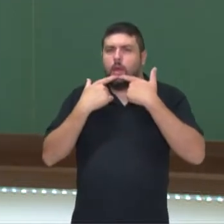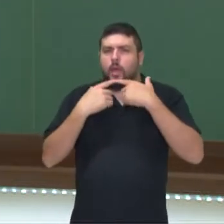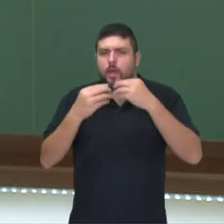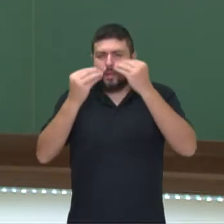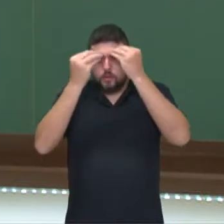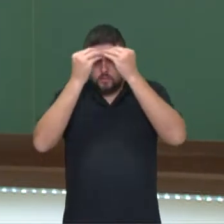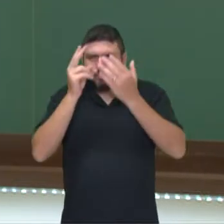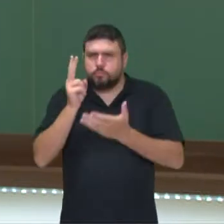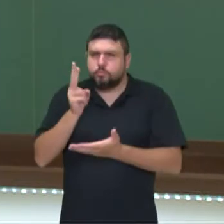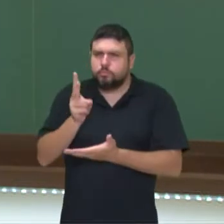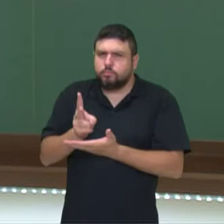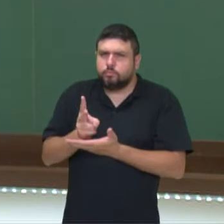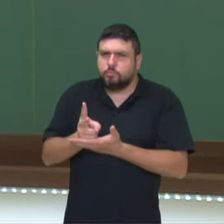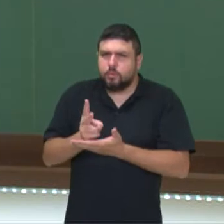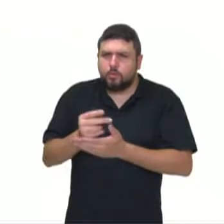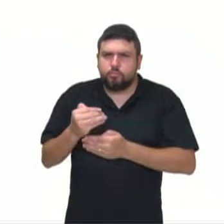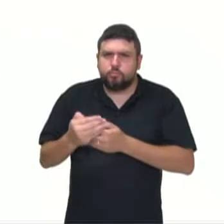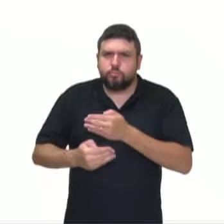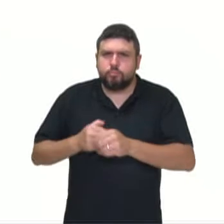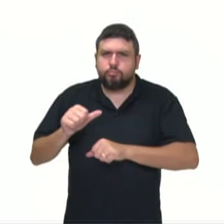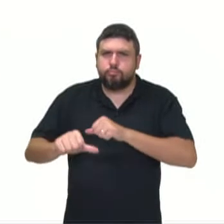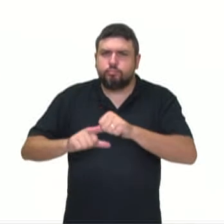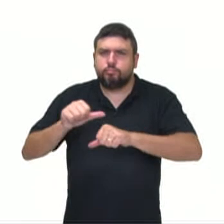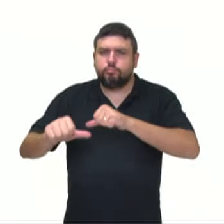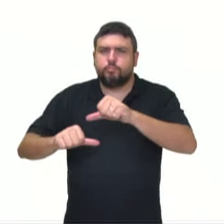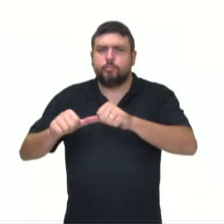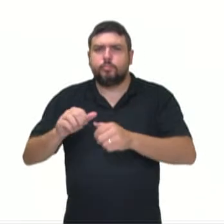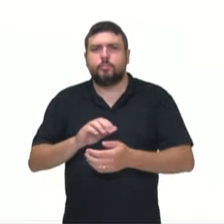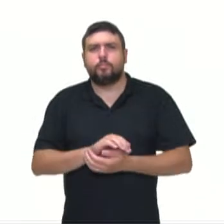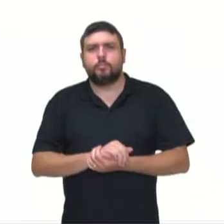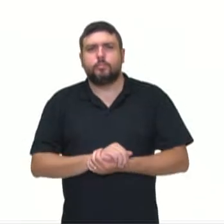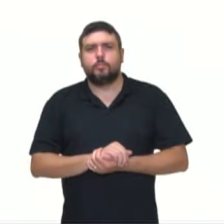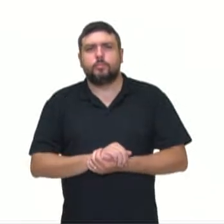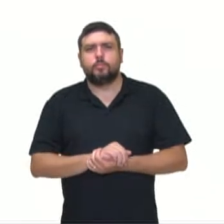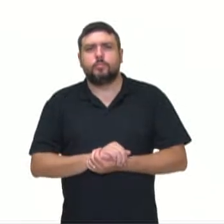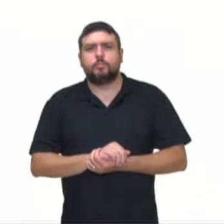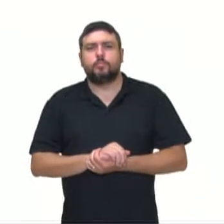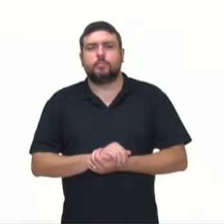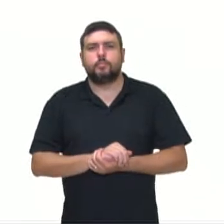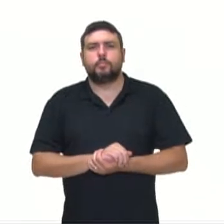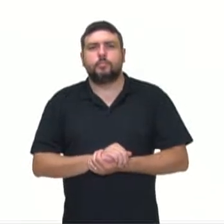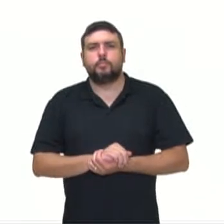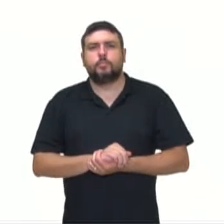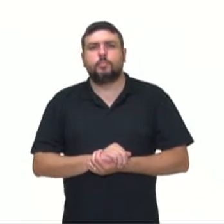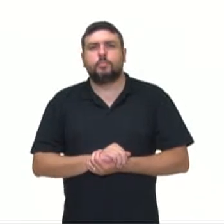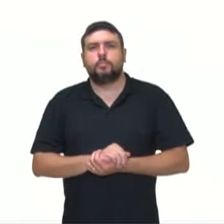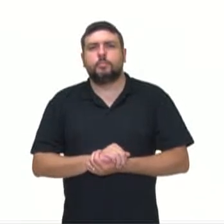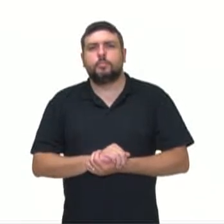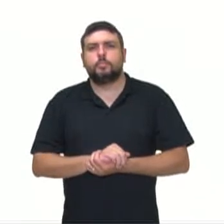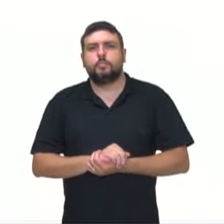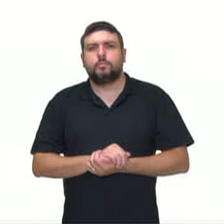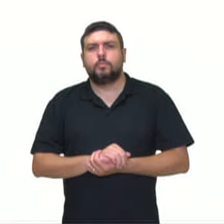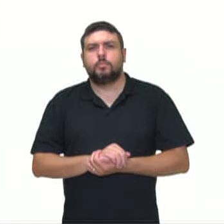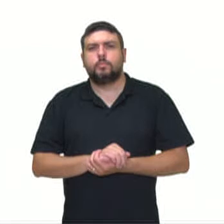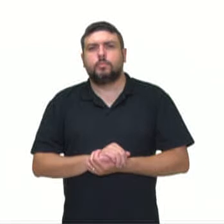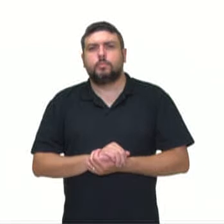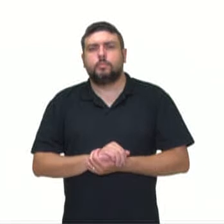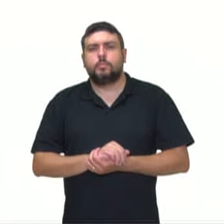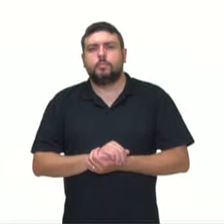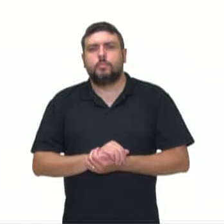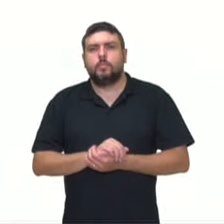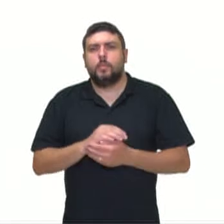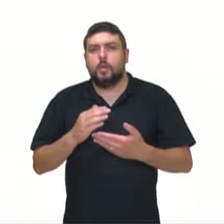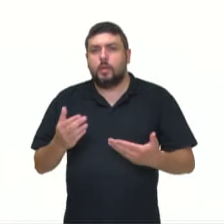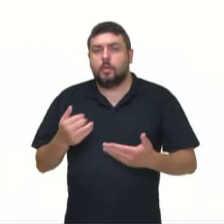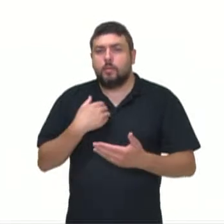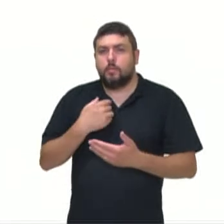é estático. Vamos a seguir. Vamos perguntando para Rae Informa.